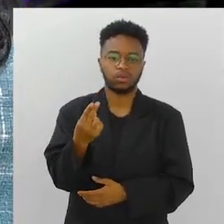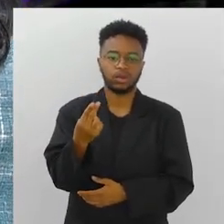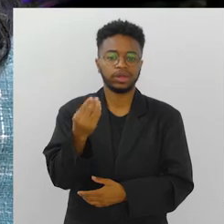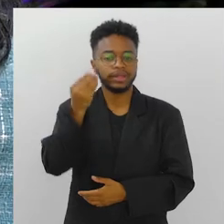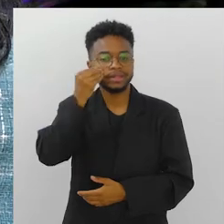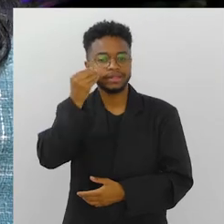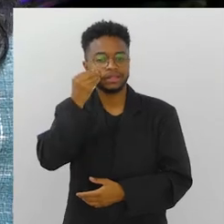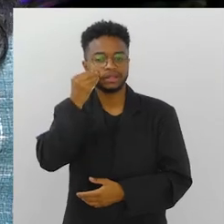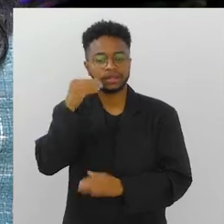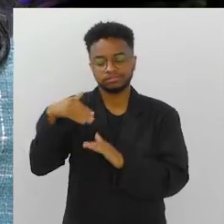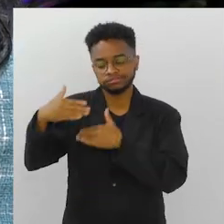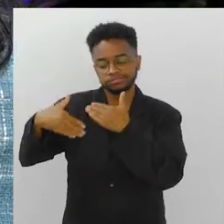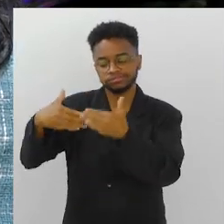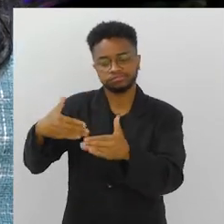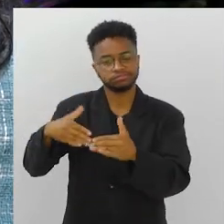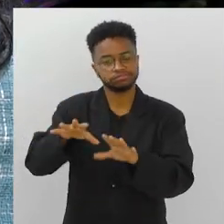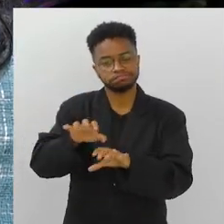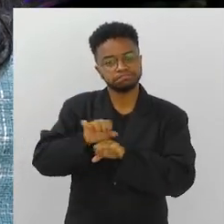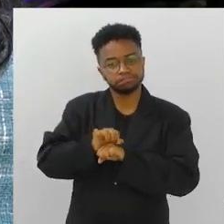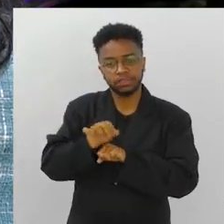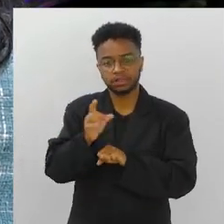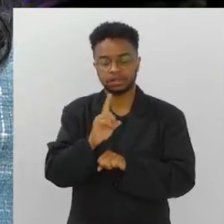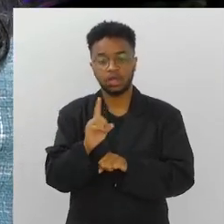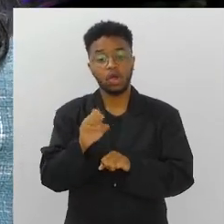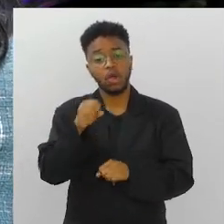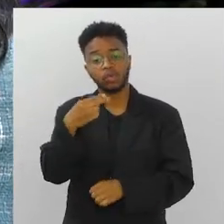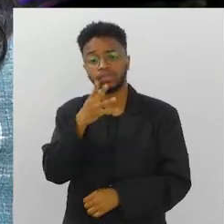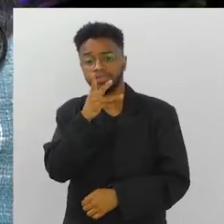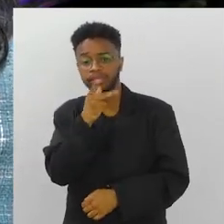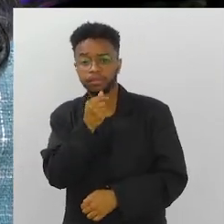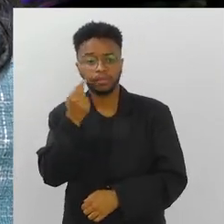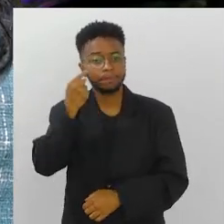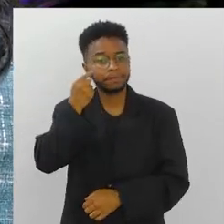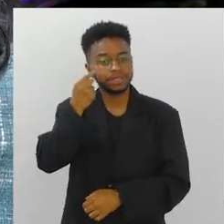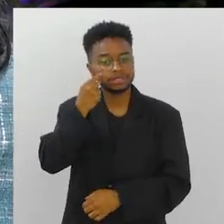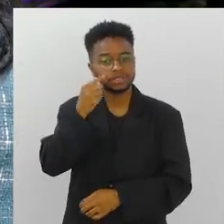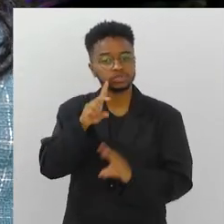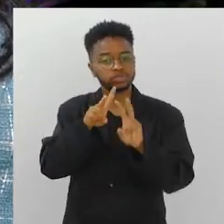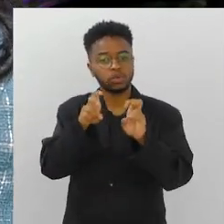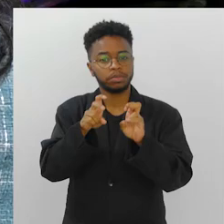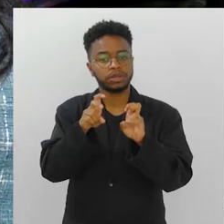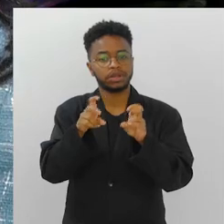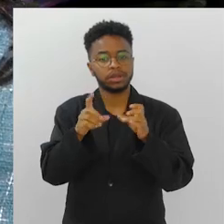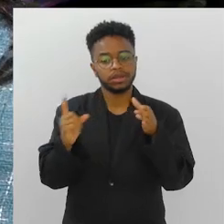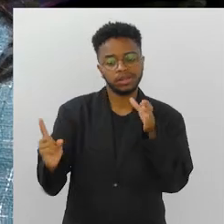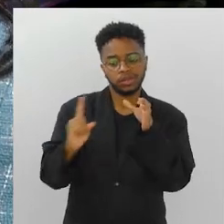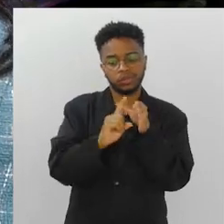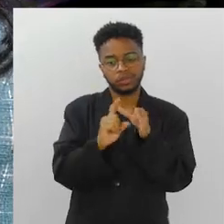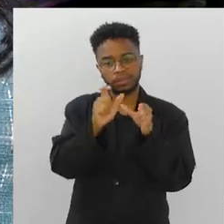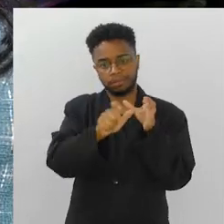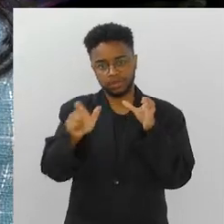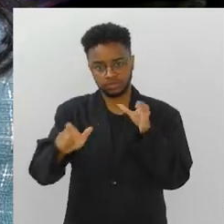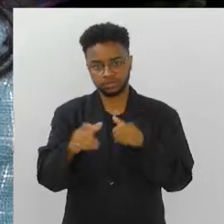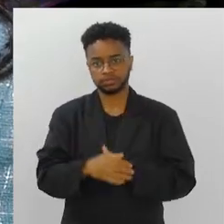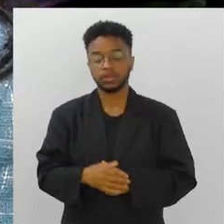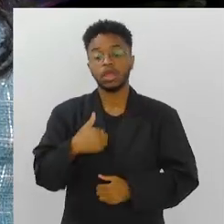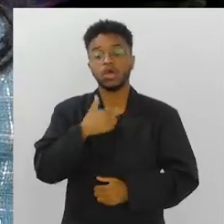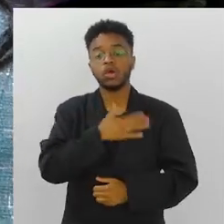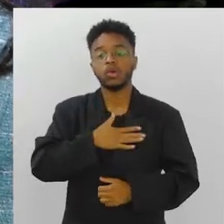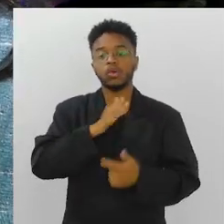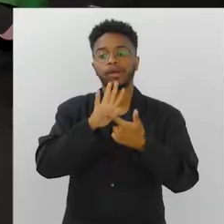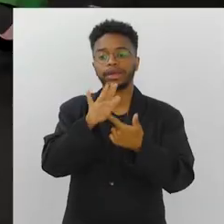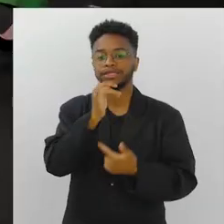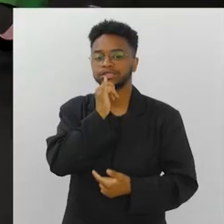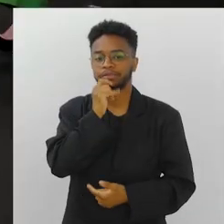absorver absorver esse desenvolvimento tecnológico e demorar no pensar a inclusão das pessoas. Eu gosto sempre de lembrar um